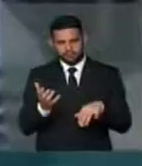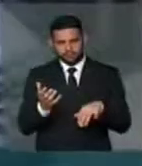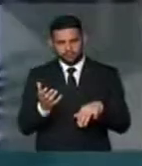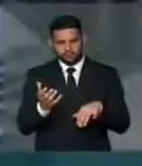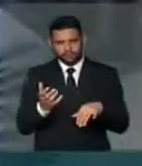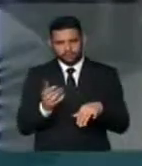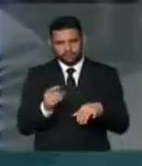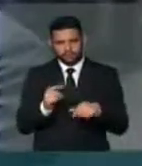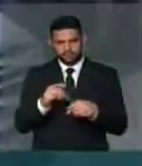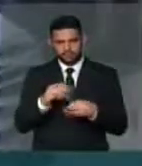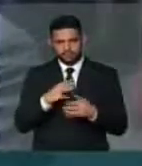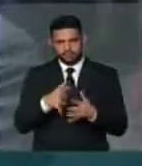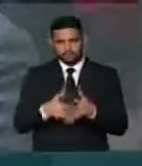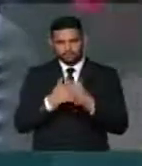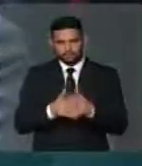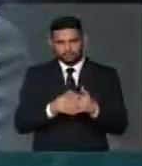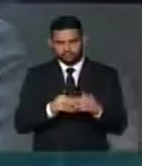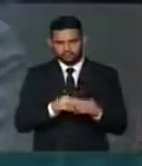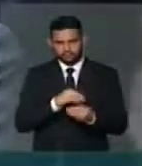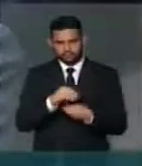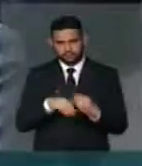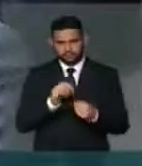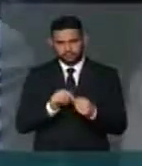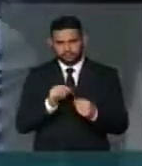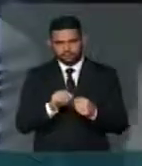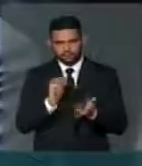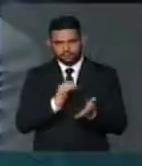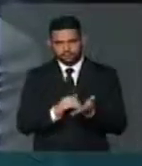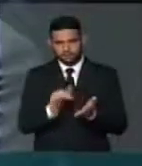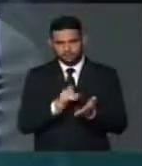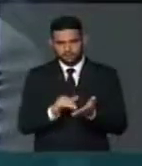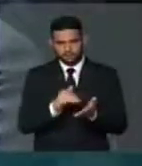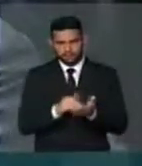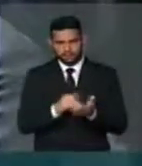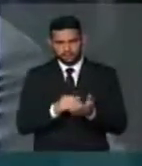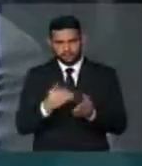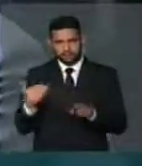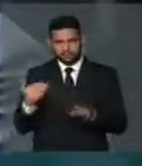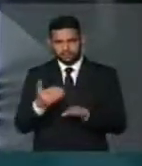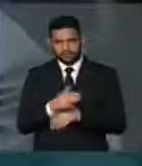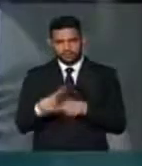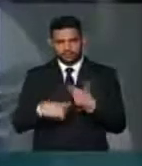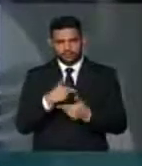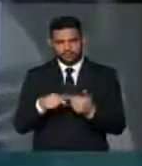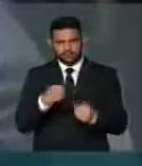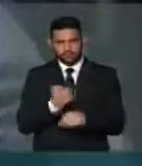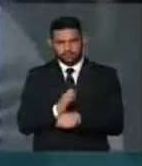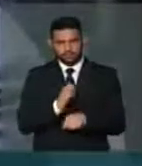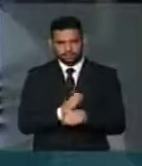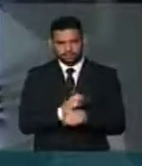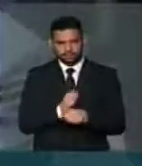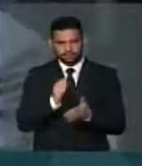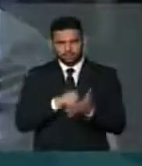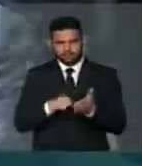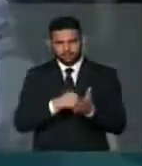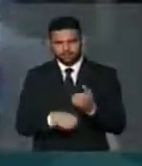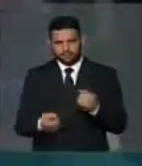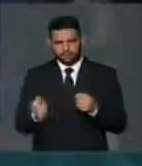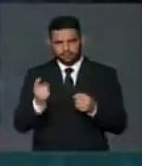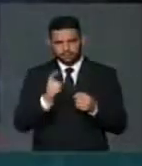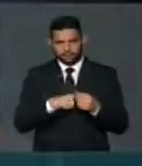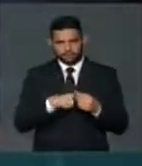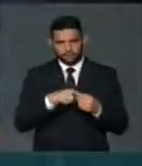O transtorno que se faz com os secretários, que saem das suas funções nos Estados, assinam e voltam.